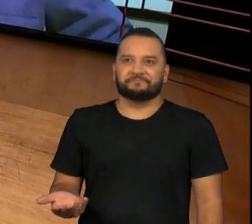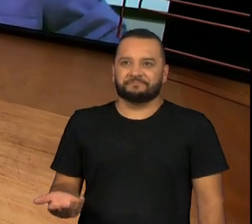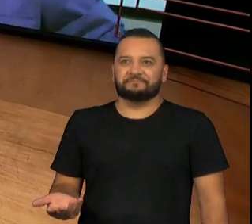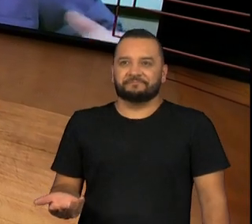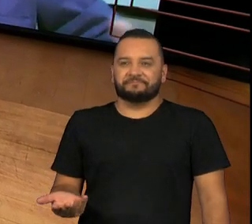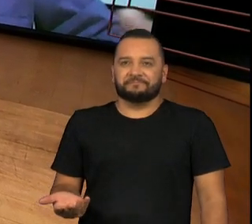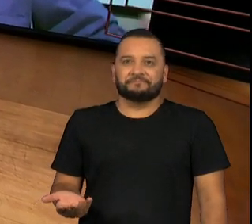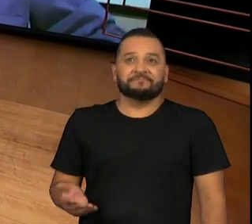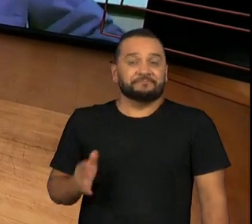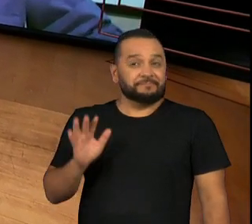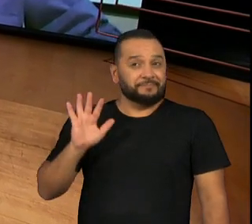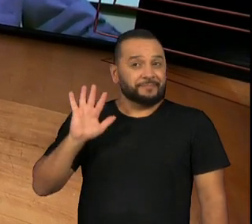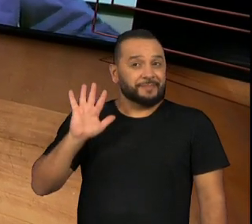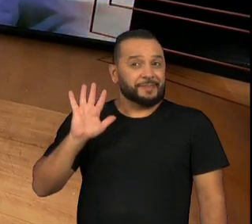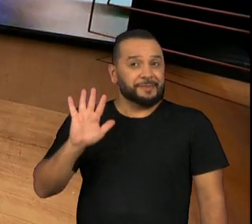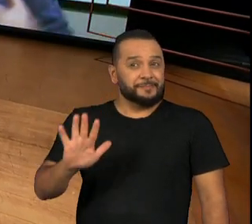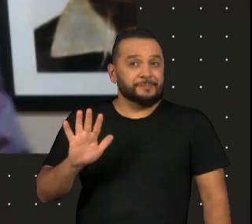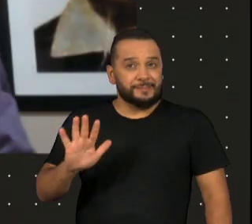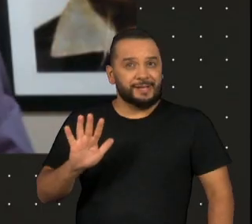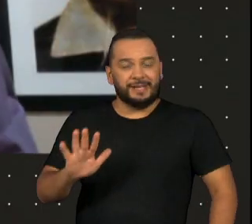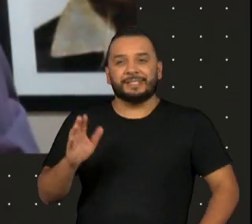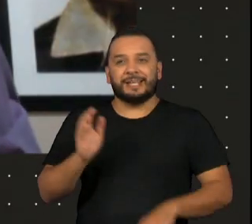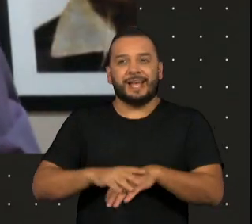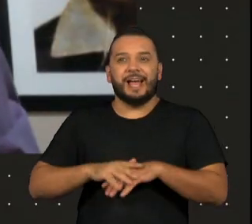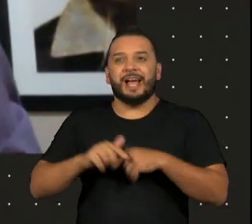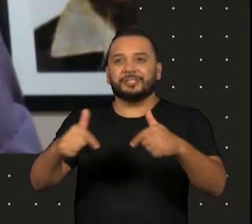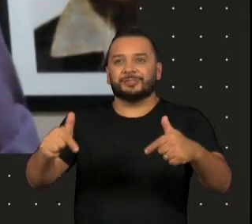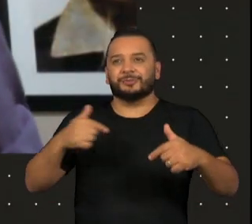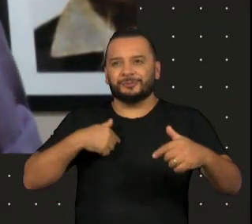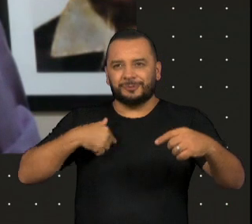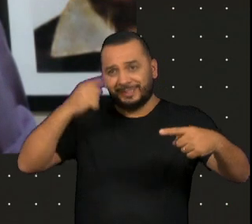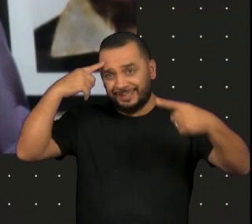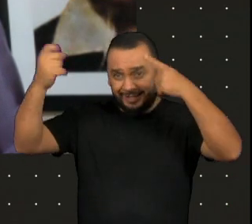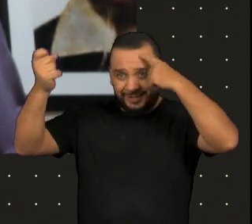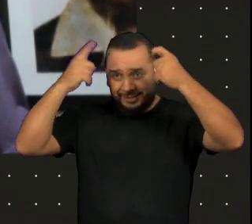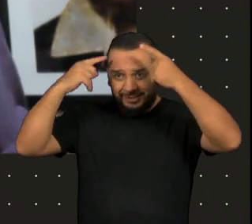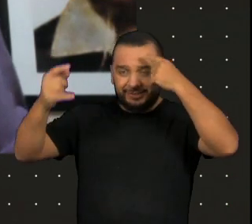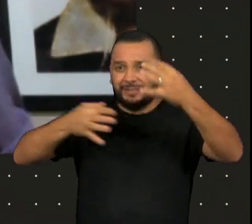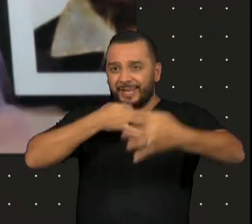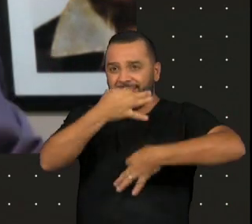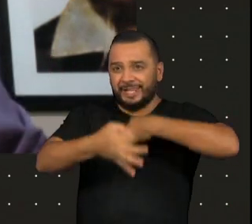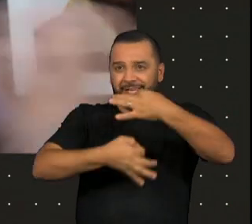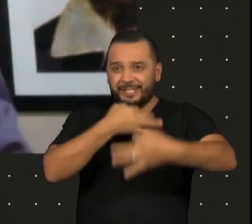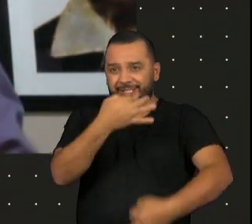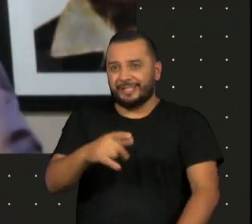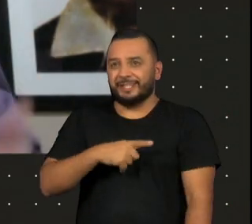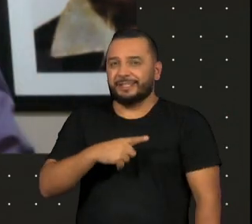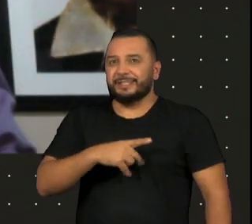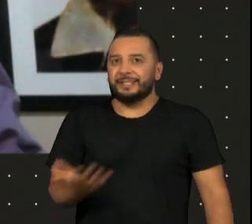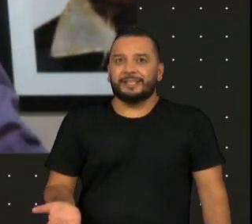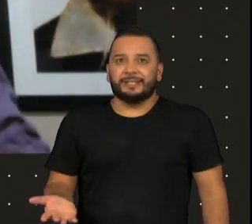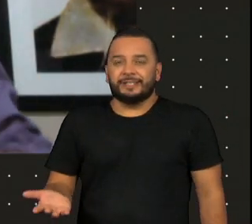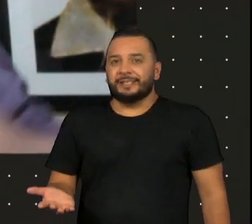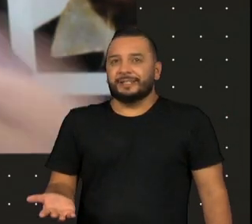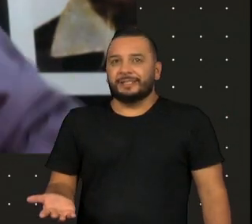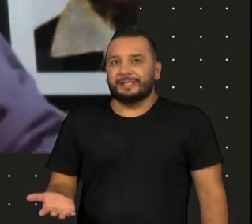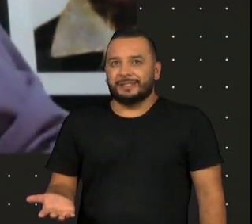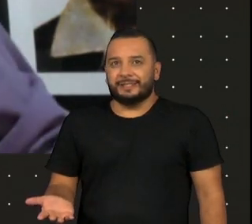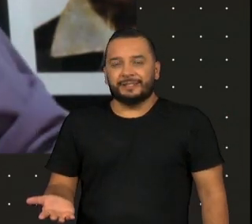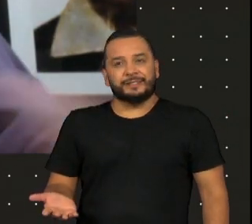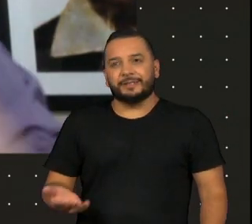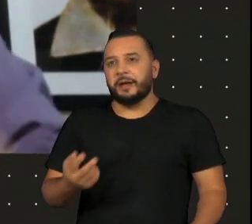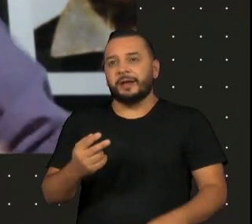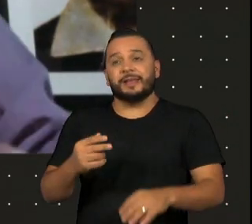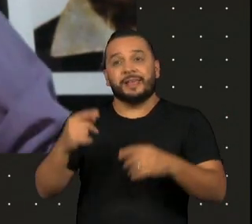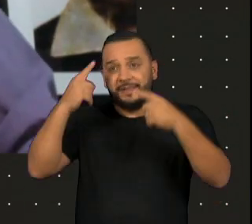mais do que qualquer coisa é a atitude criativa, atitude crítica e criativa, para que ele não pare de inventar